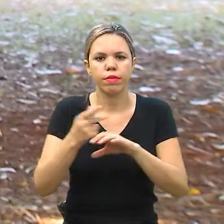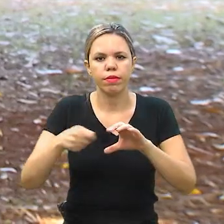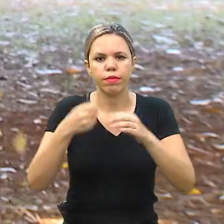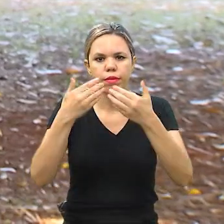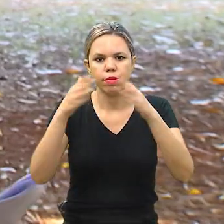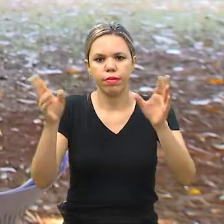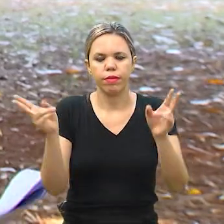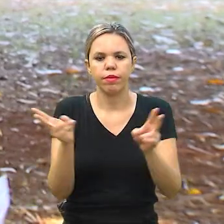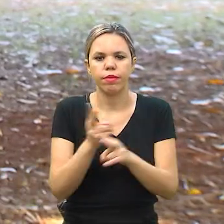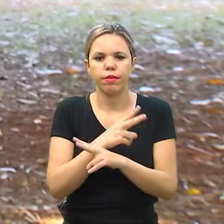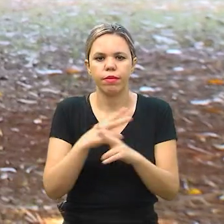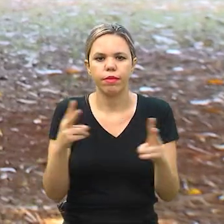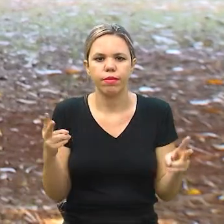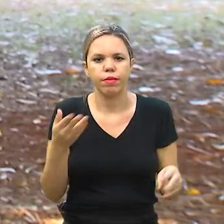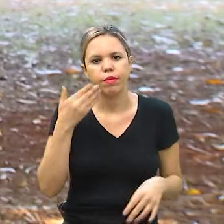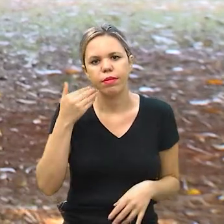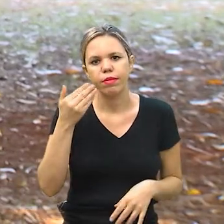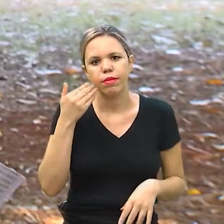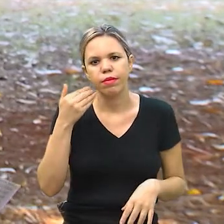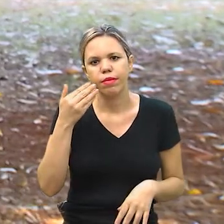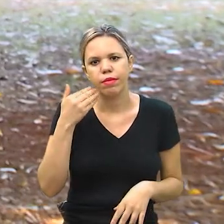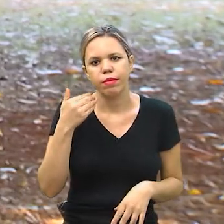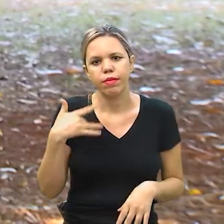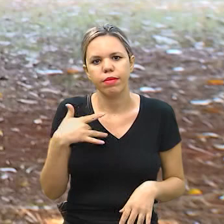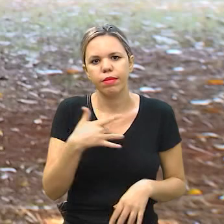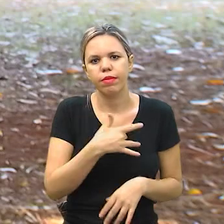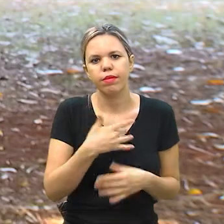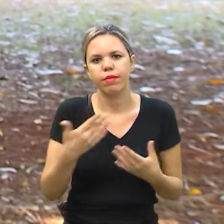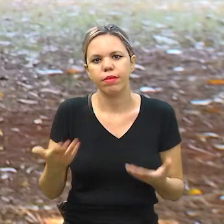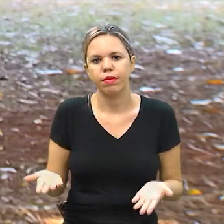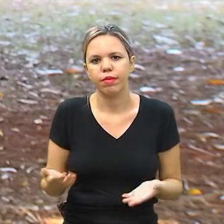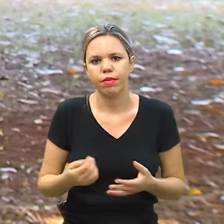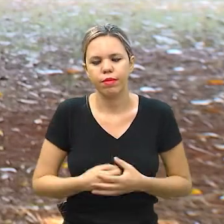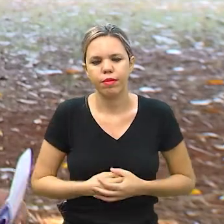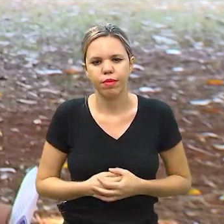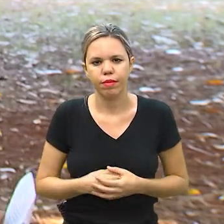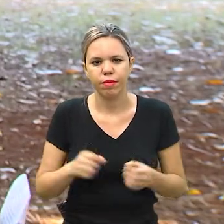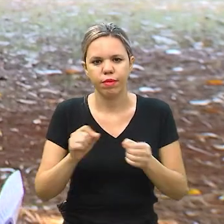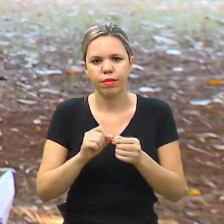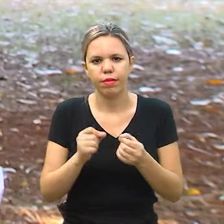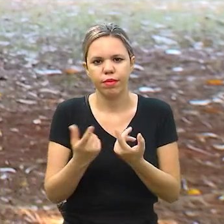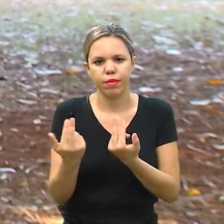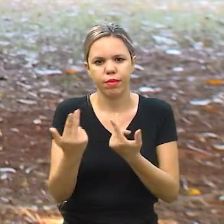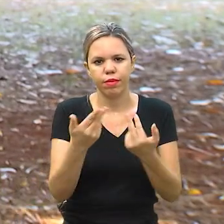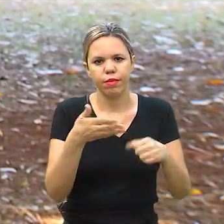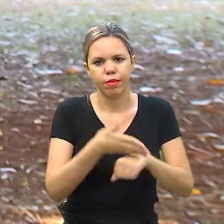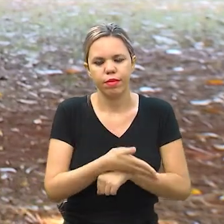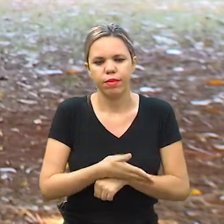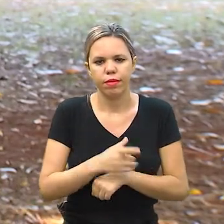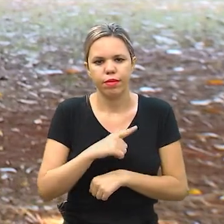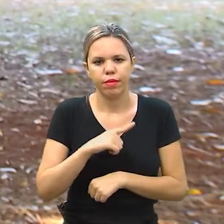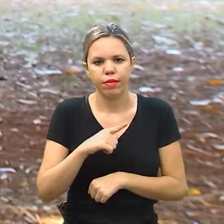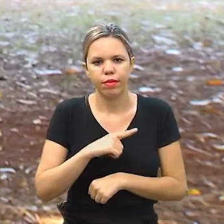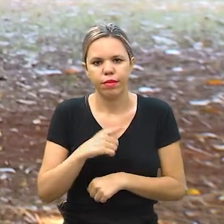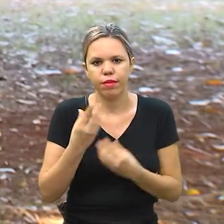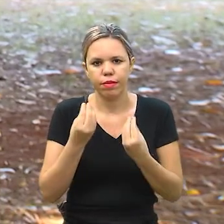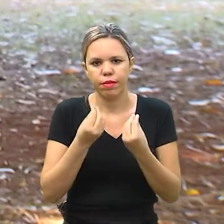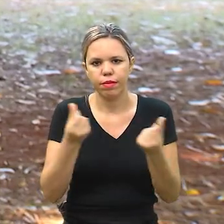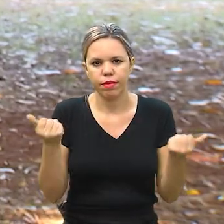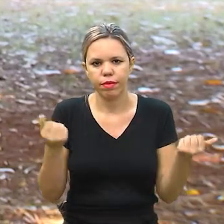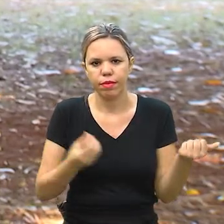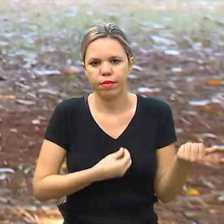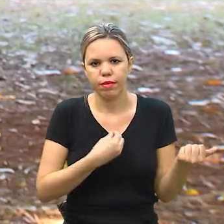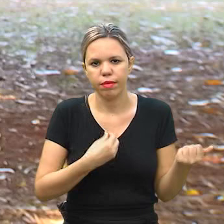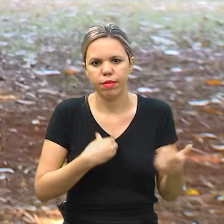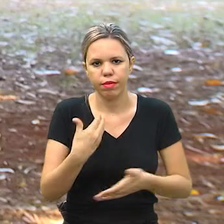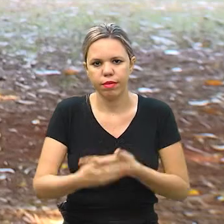livre, até para aproveitar um pouco da saúde nossa, e fazer isso também faz parte, ter essa qualidade de vida